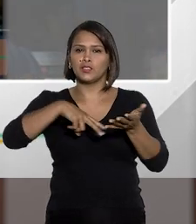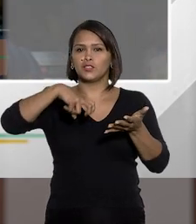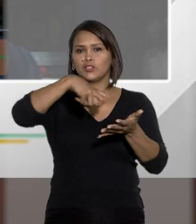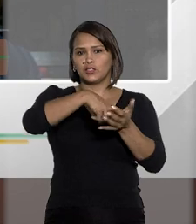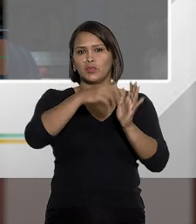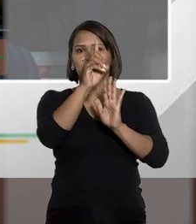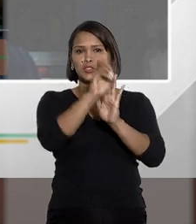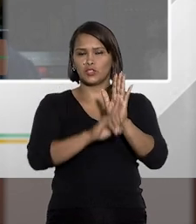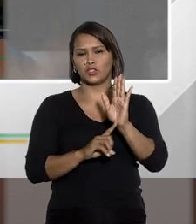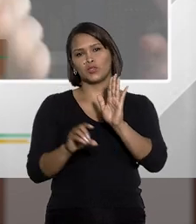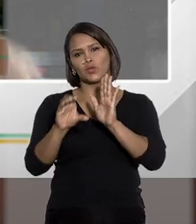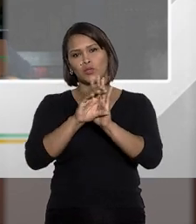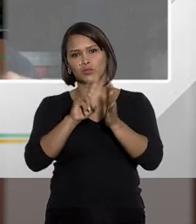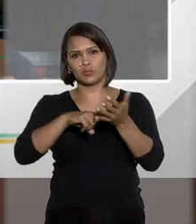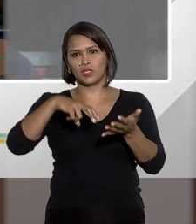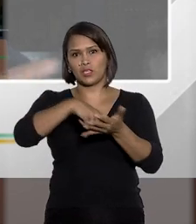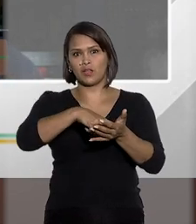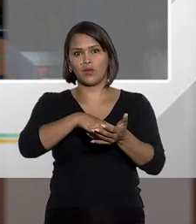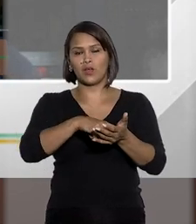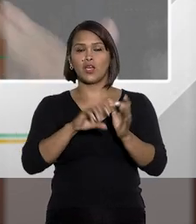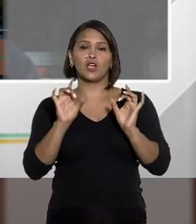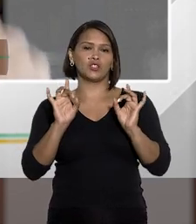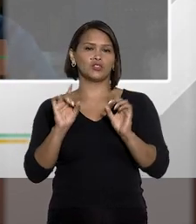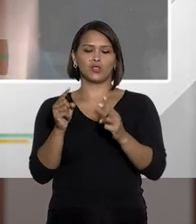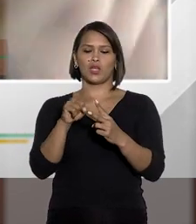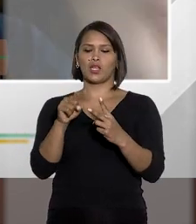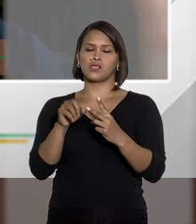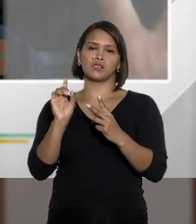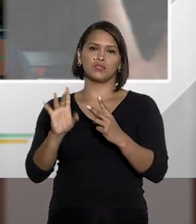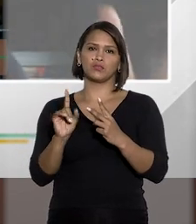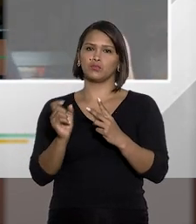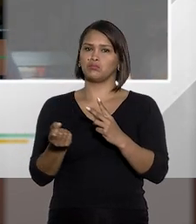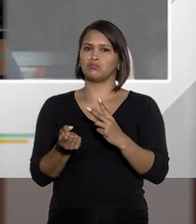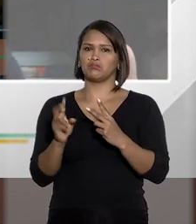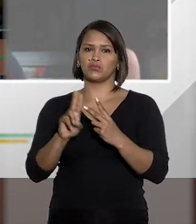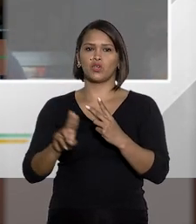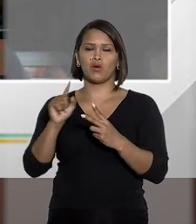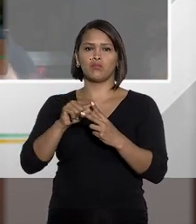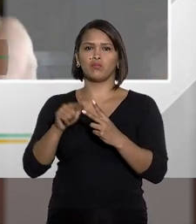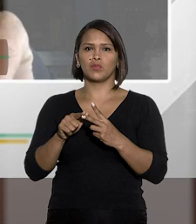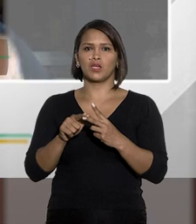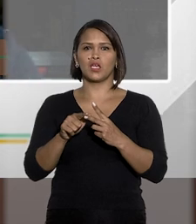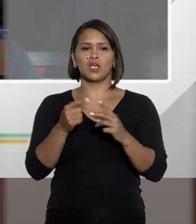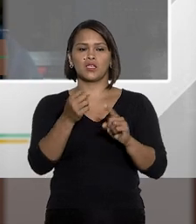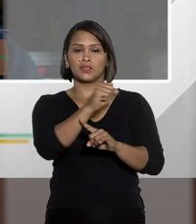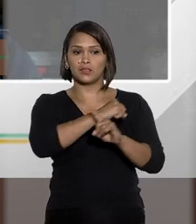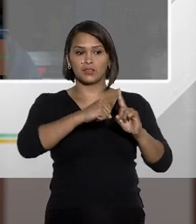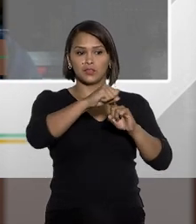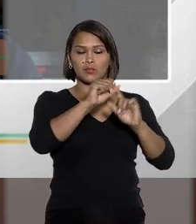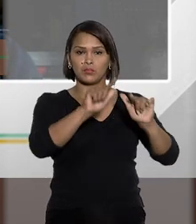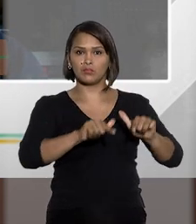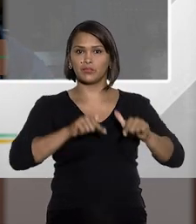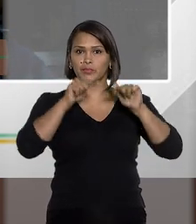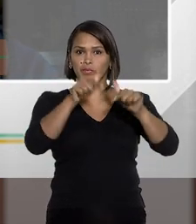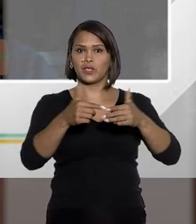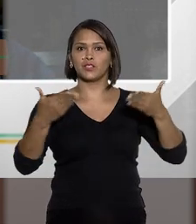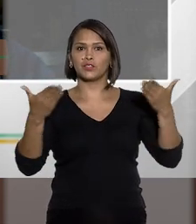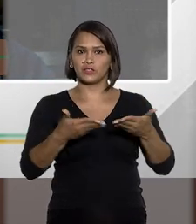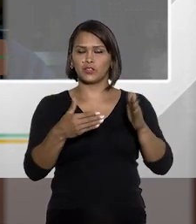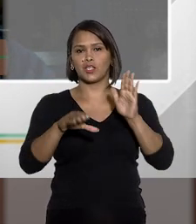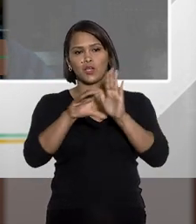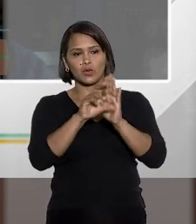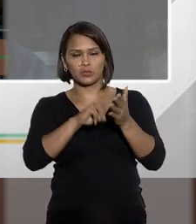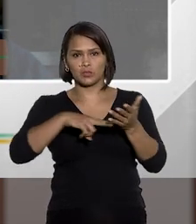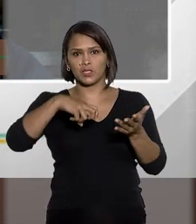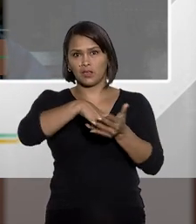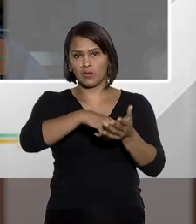penas restritivas de direitos do código penal, ela diz, eu só quero estas duas. Prestação de serviço à comunidade, que